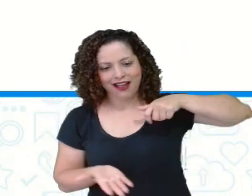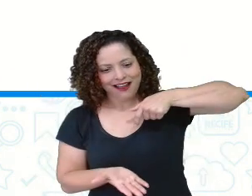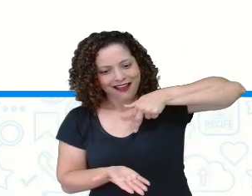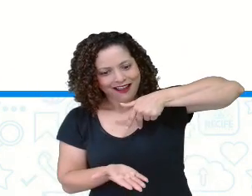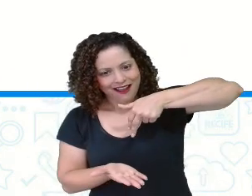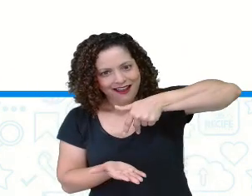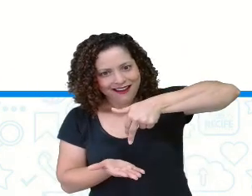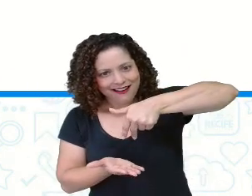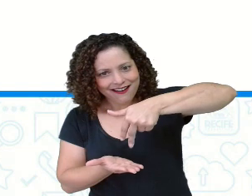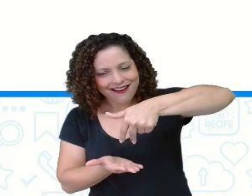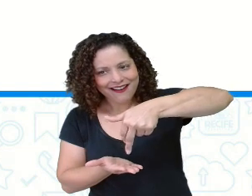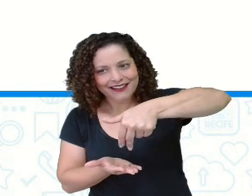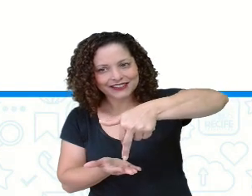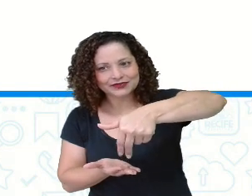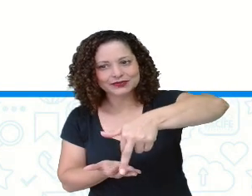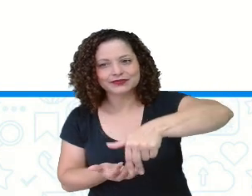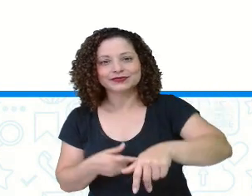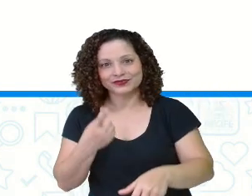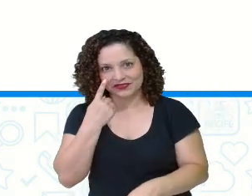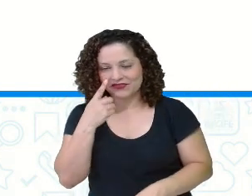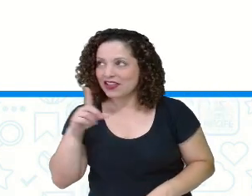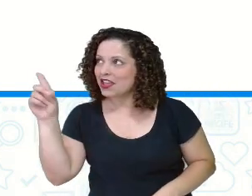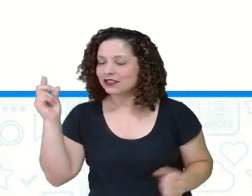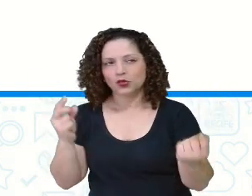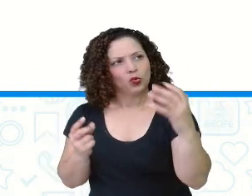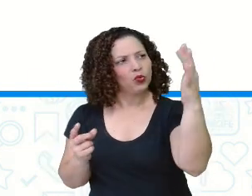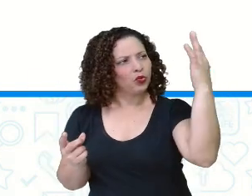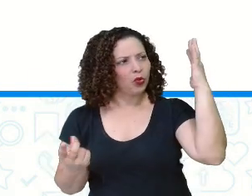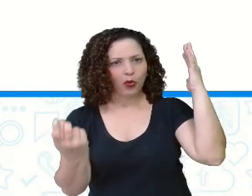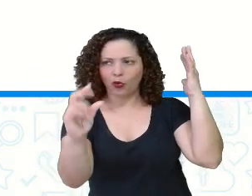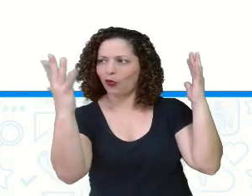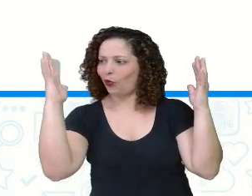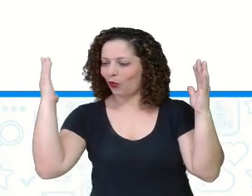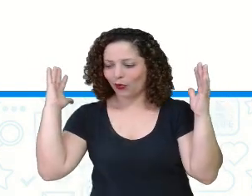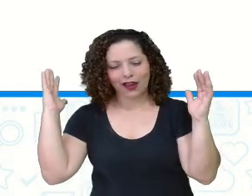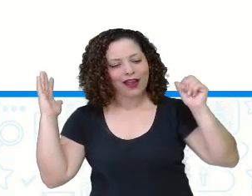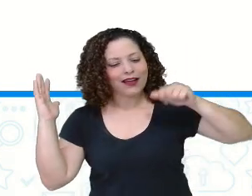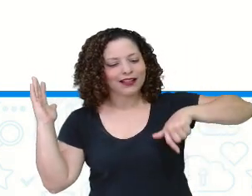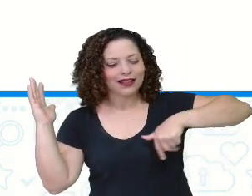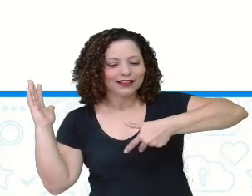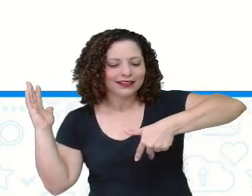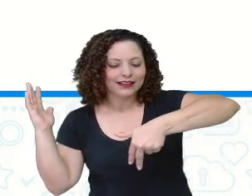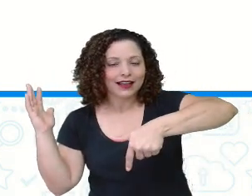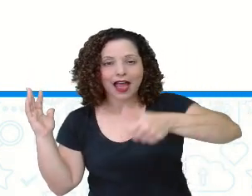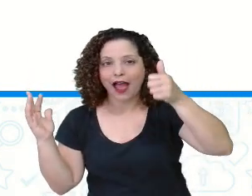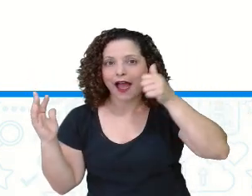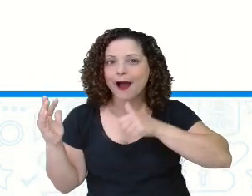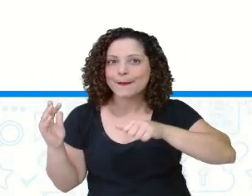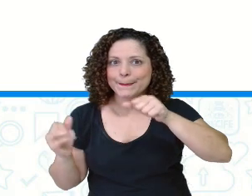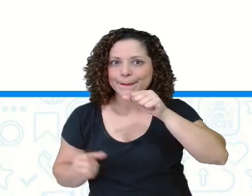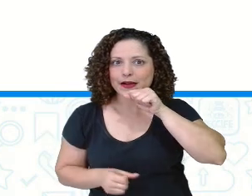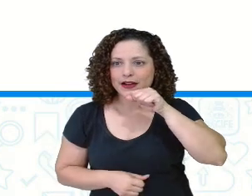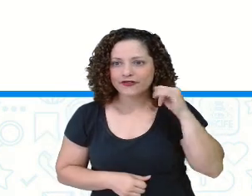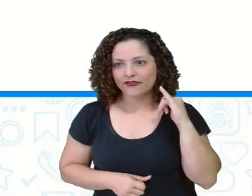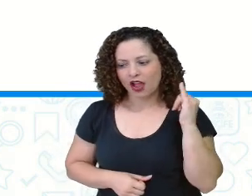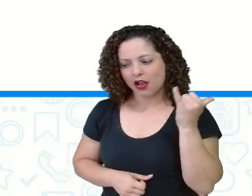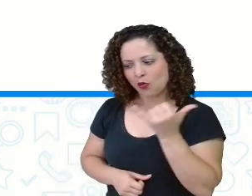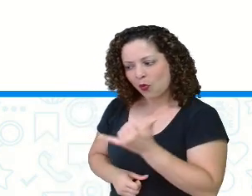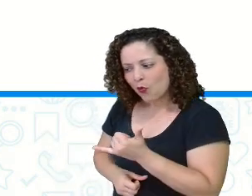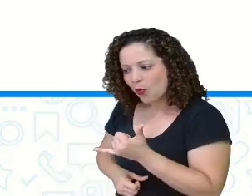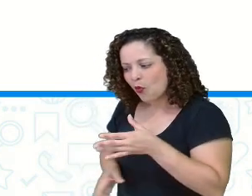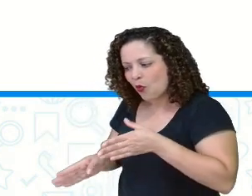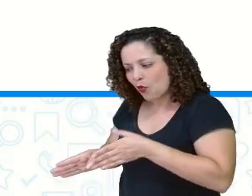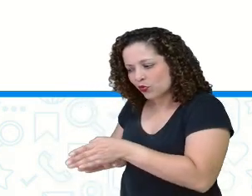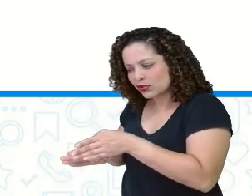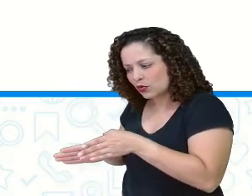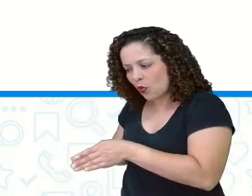Olha só, ela caminhando na floresta, ouviu o conselho da mamãe. Tudo indica